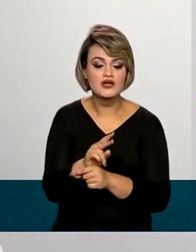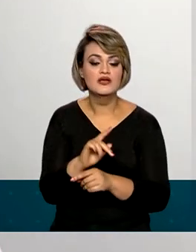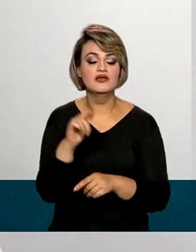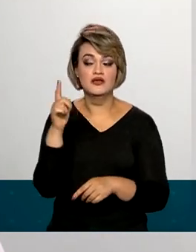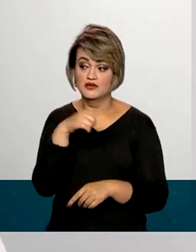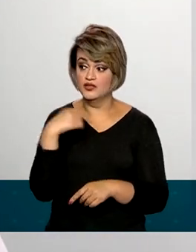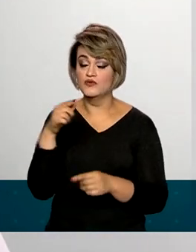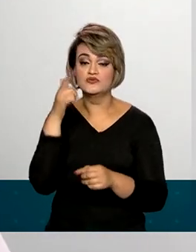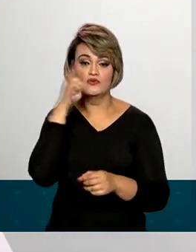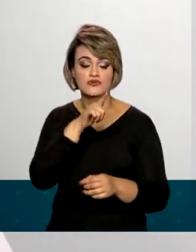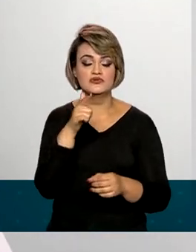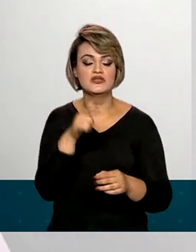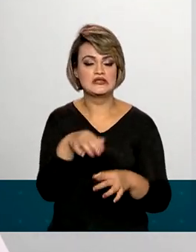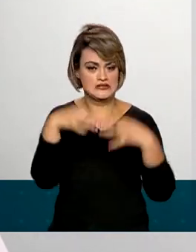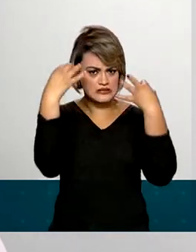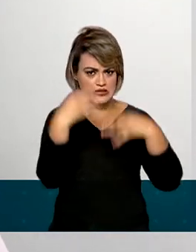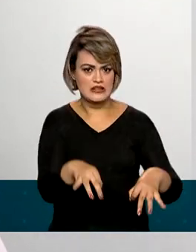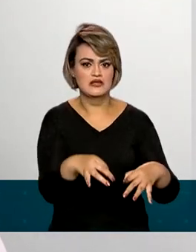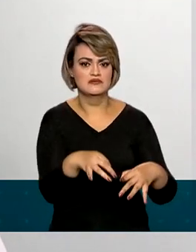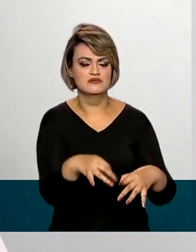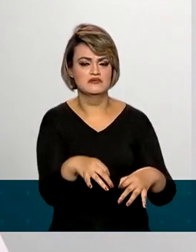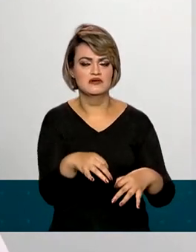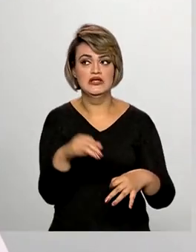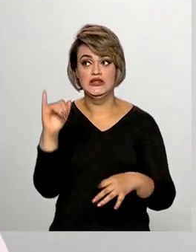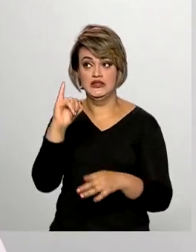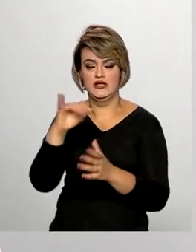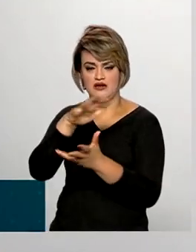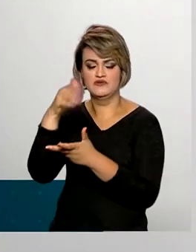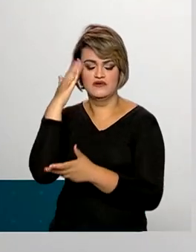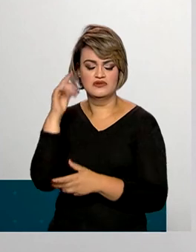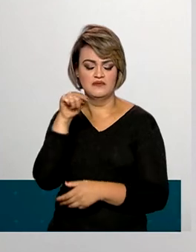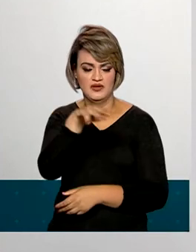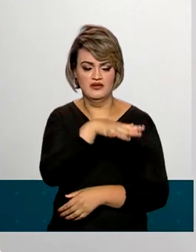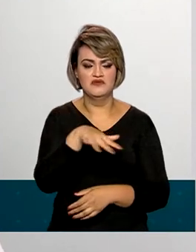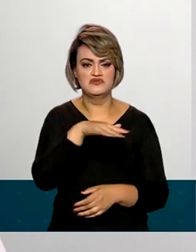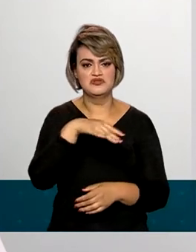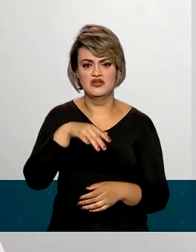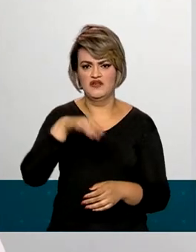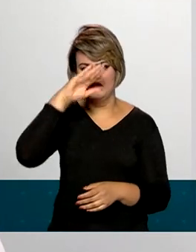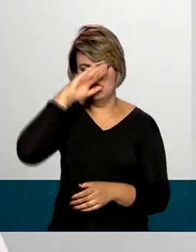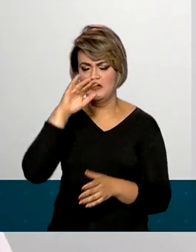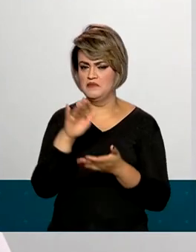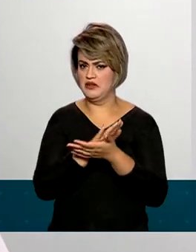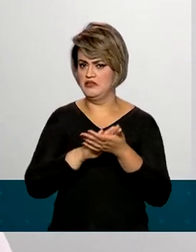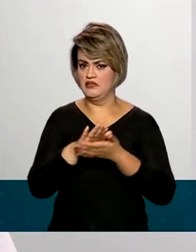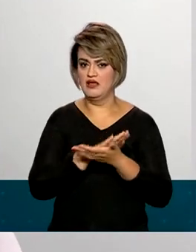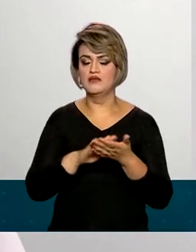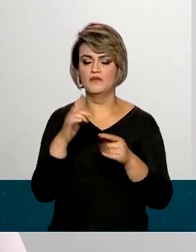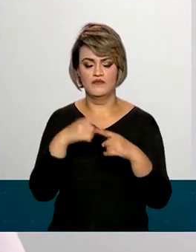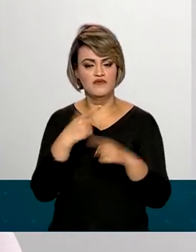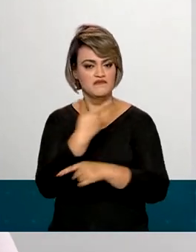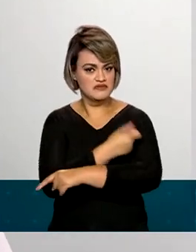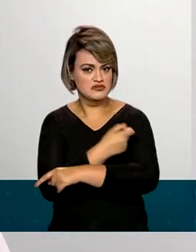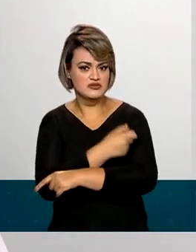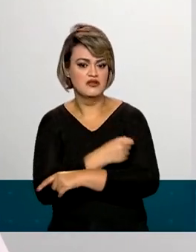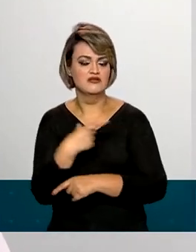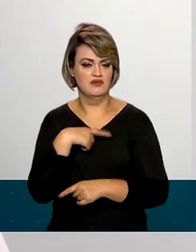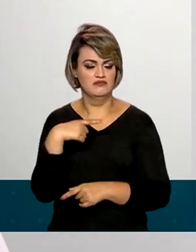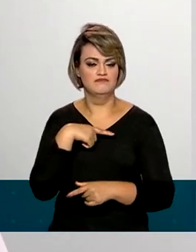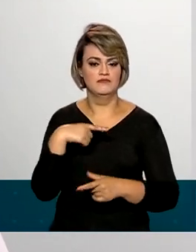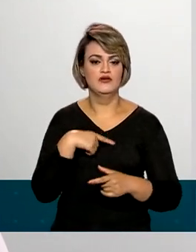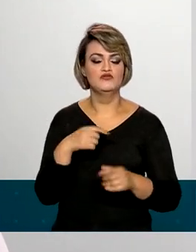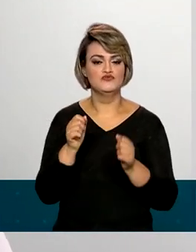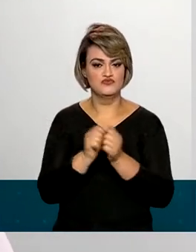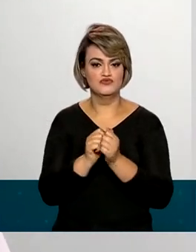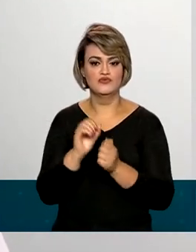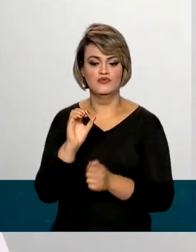mantenha a nossa certificação internacional de livre de febre aftosa com vacinação junto à Organização